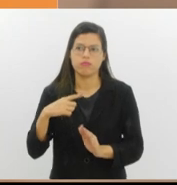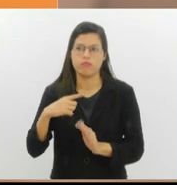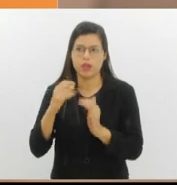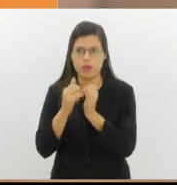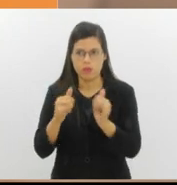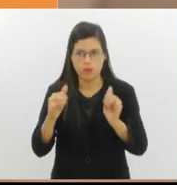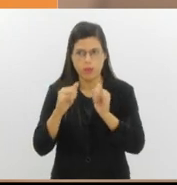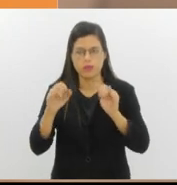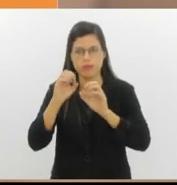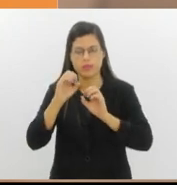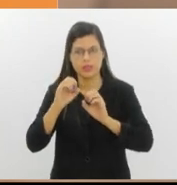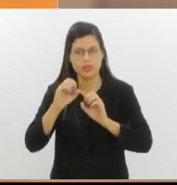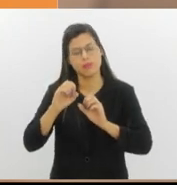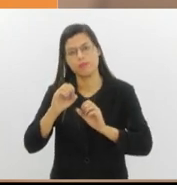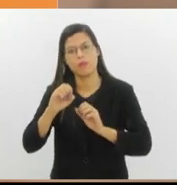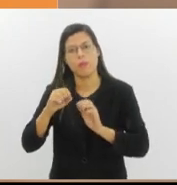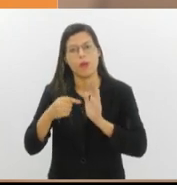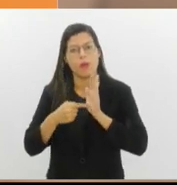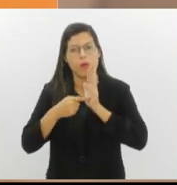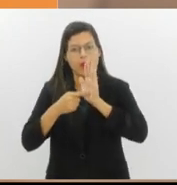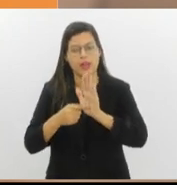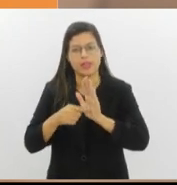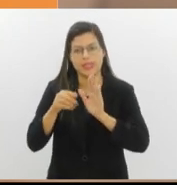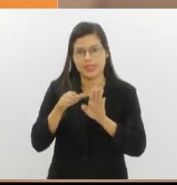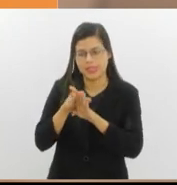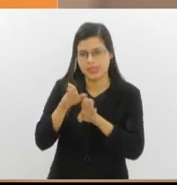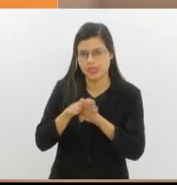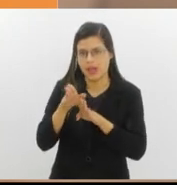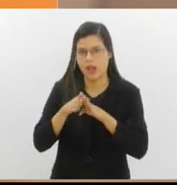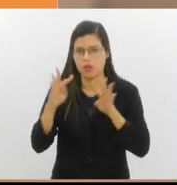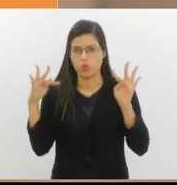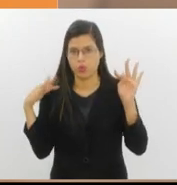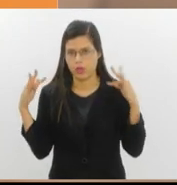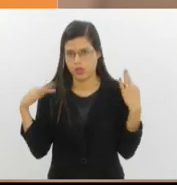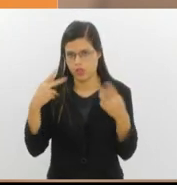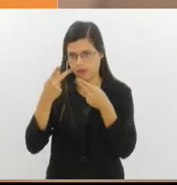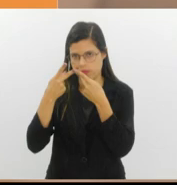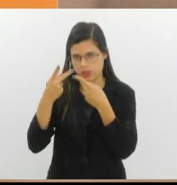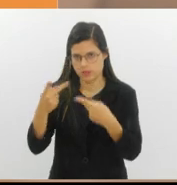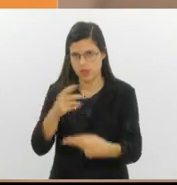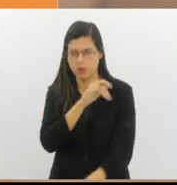idiomas para a orientação de turistas em visita ao Rio de Janeiro.